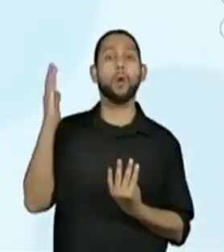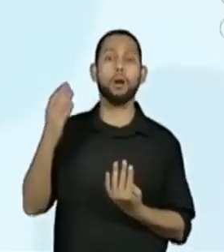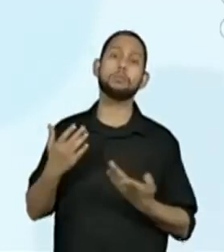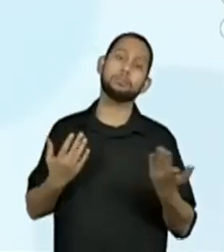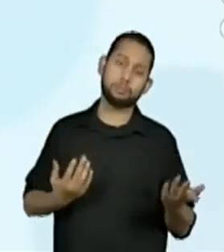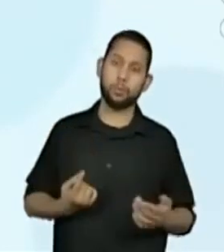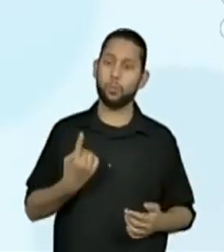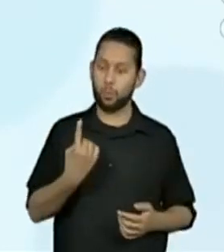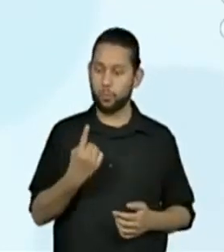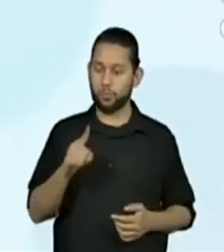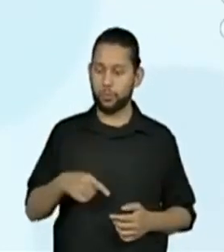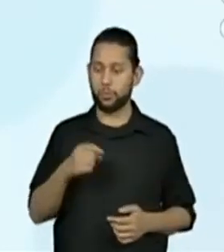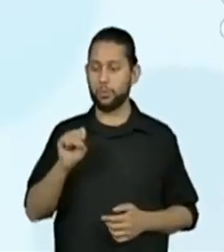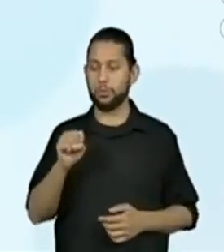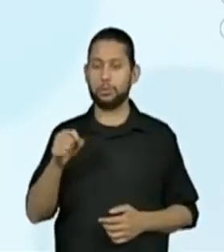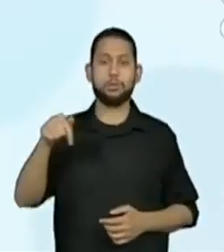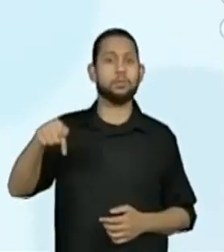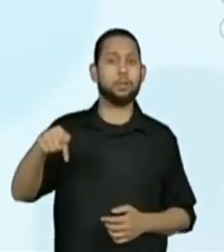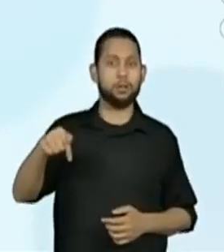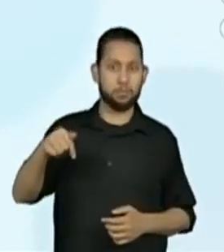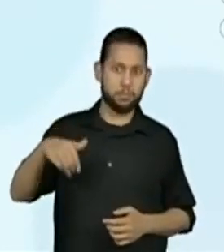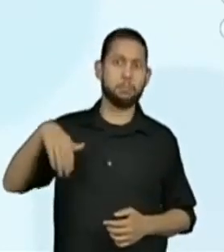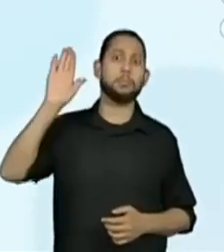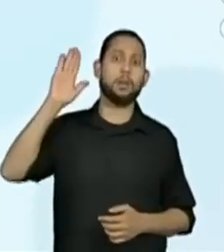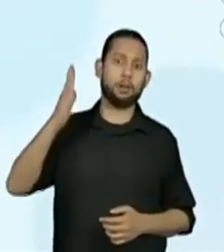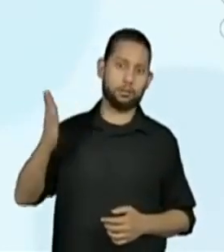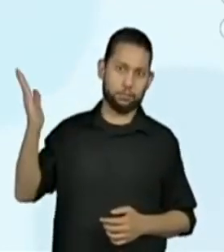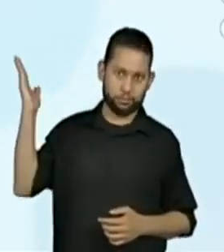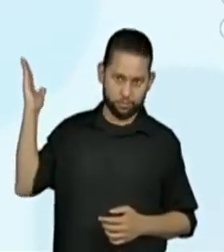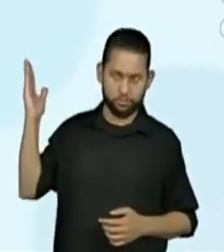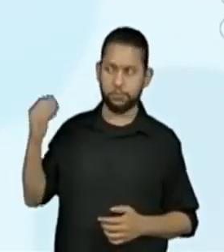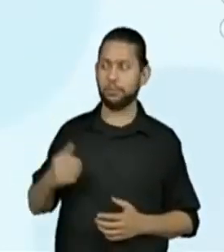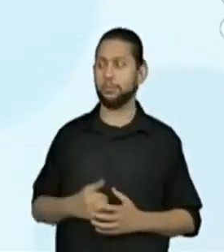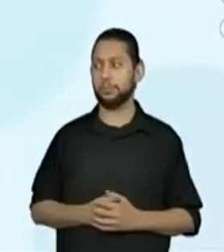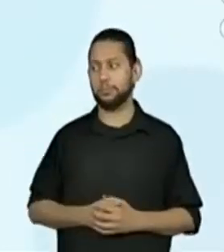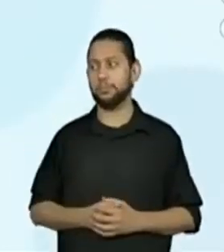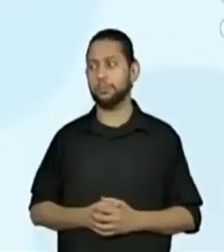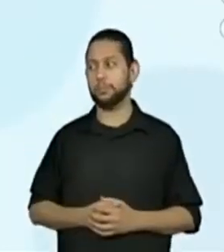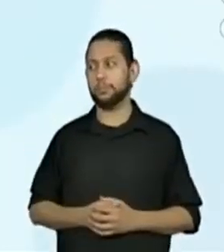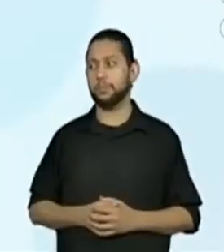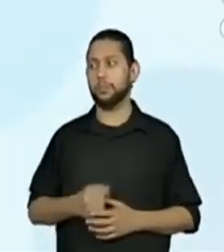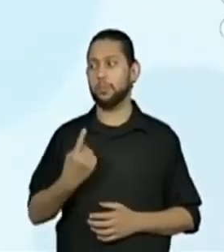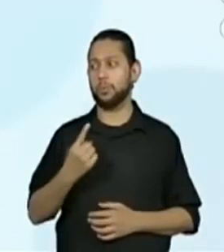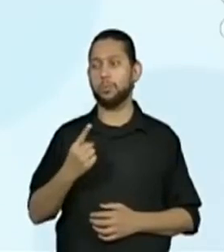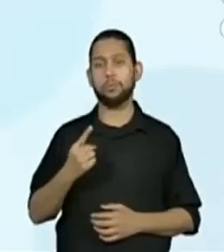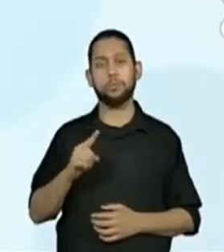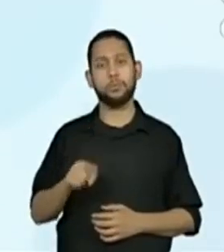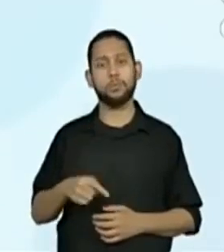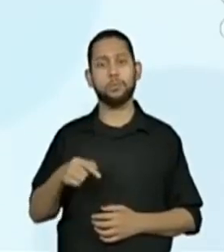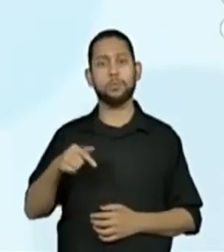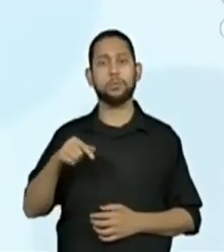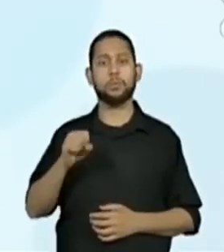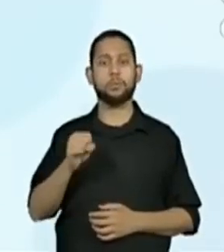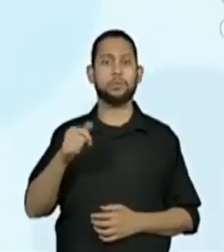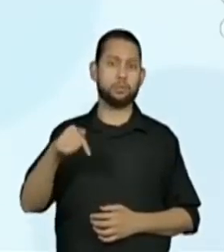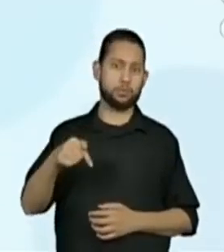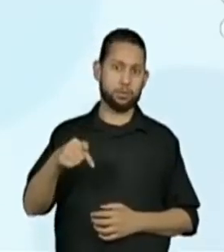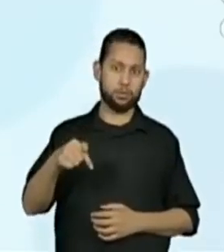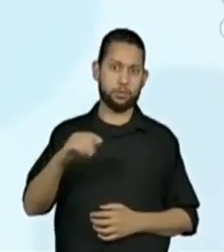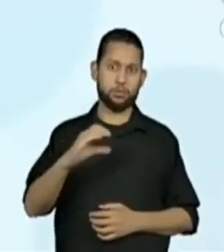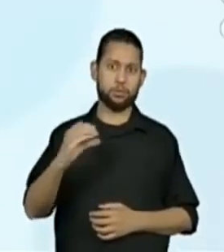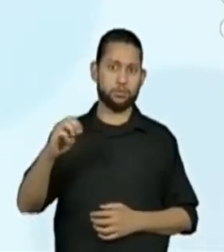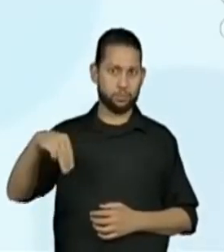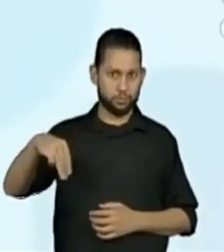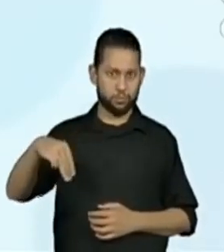centímetros, não é mesmo? Então, a maior pessoa tem 1,87